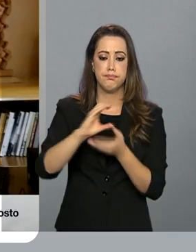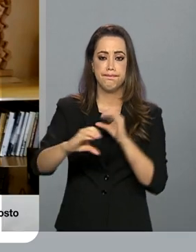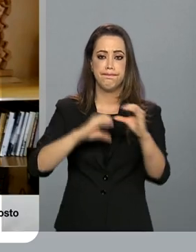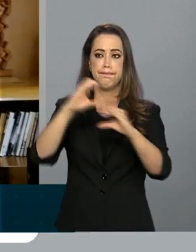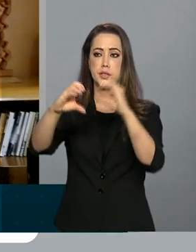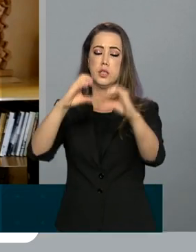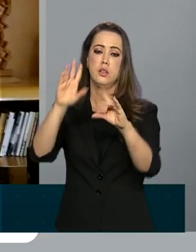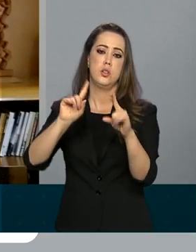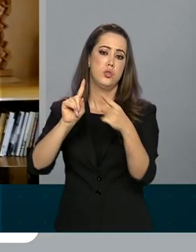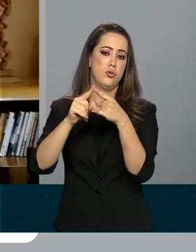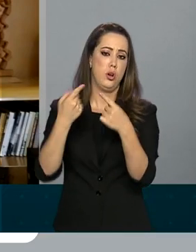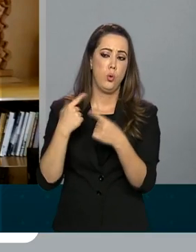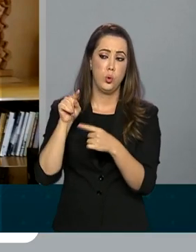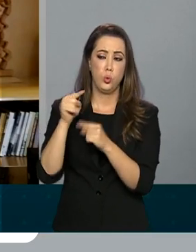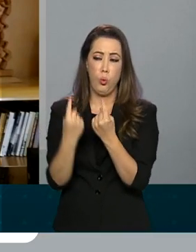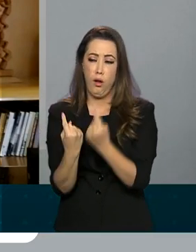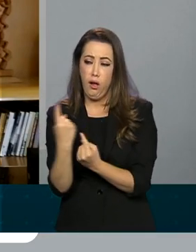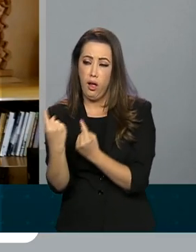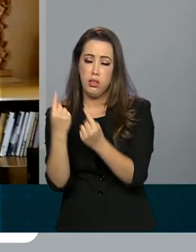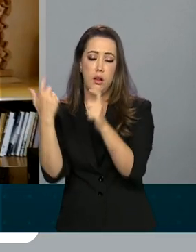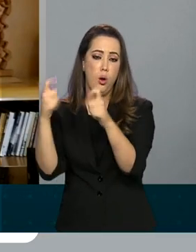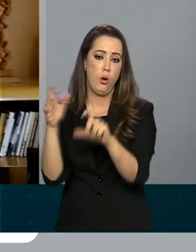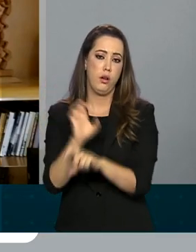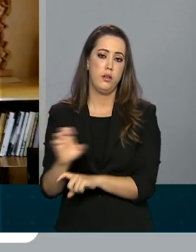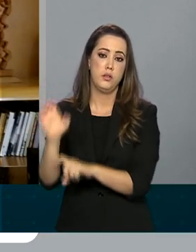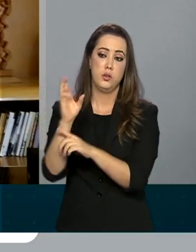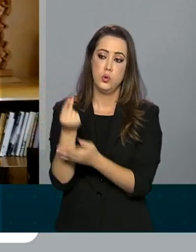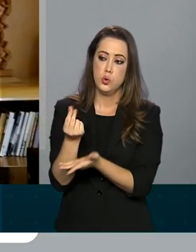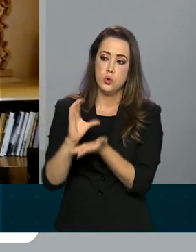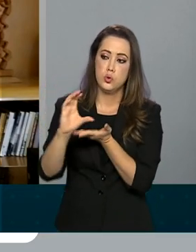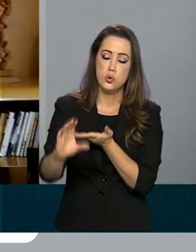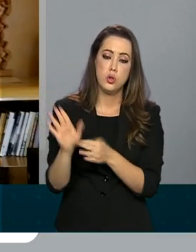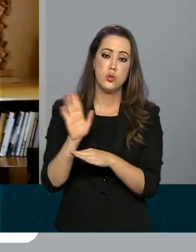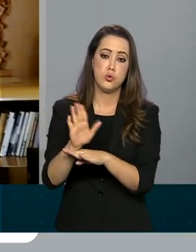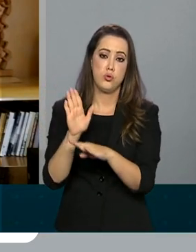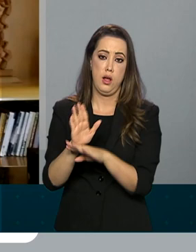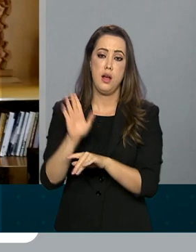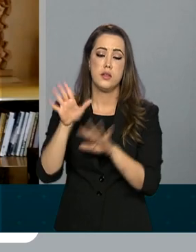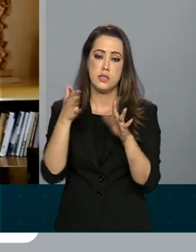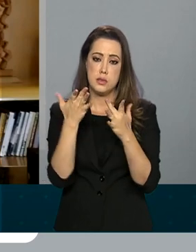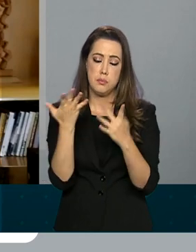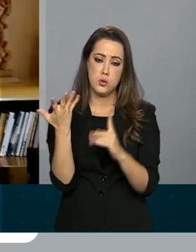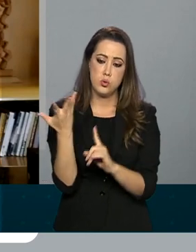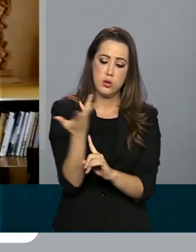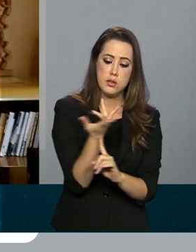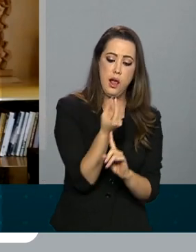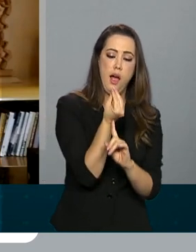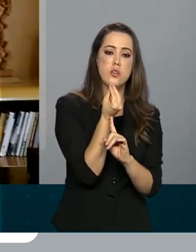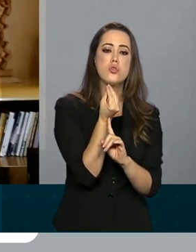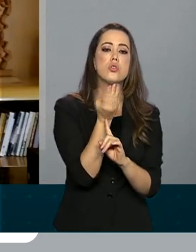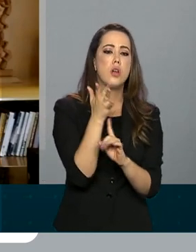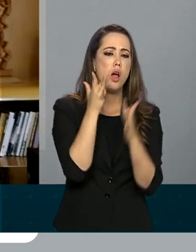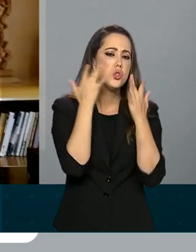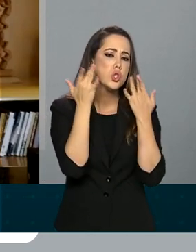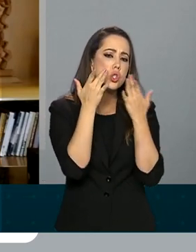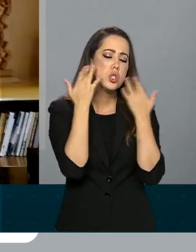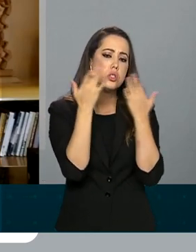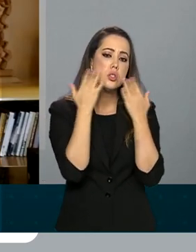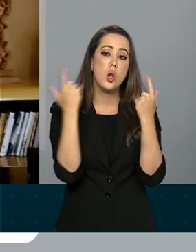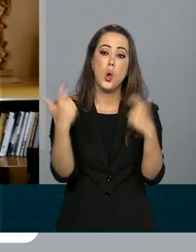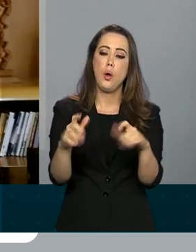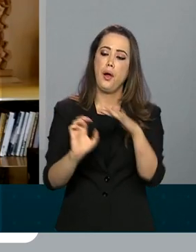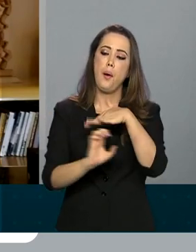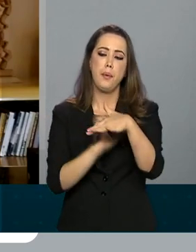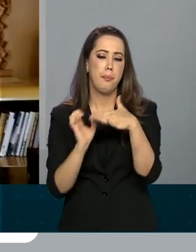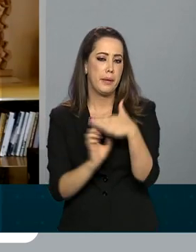de responsabilidade dos entes locais e a verba deverá ajudar os artistas, trabalhadores da cultura, espaços e empresas culturais